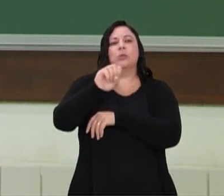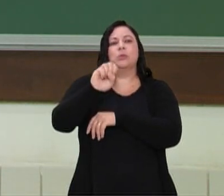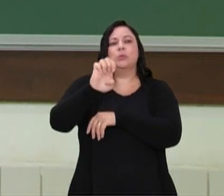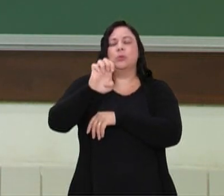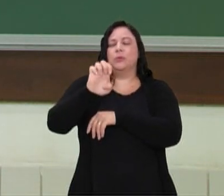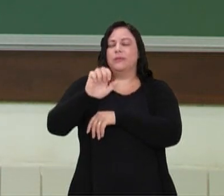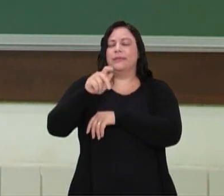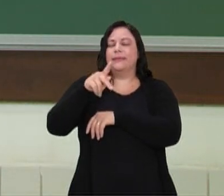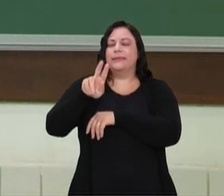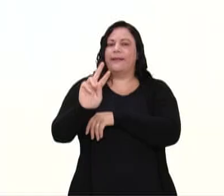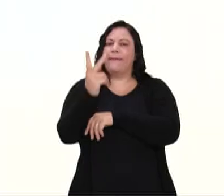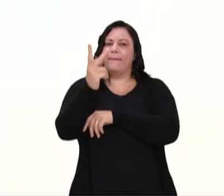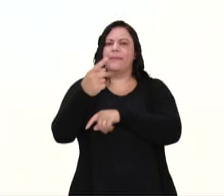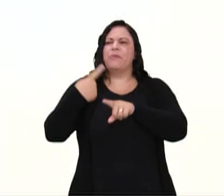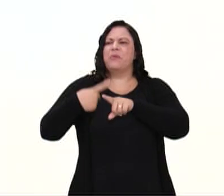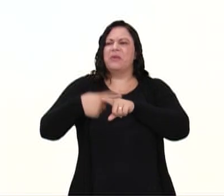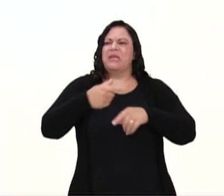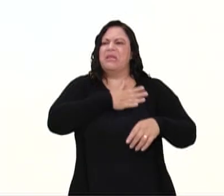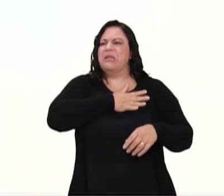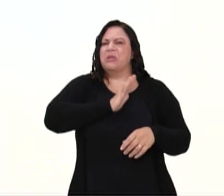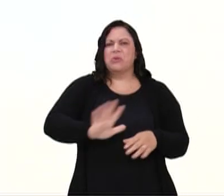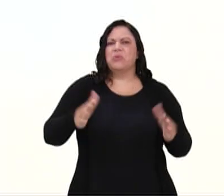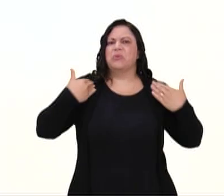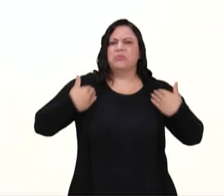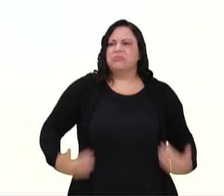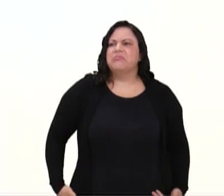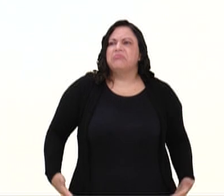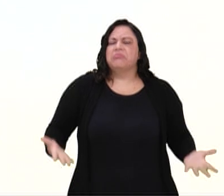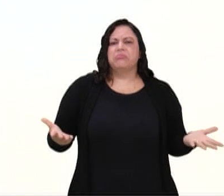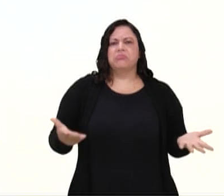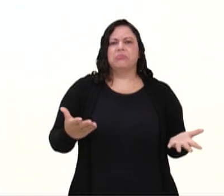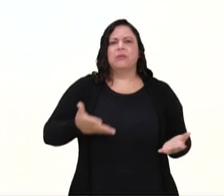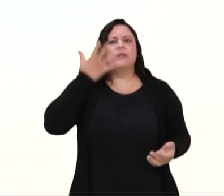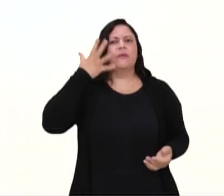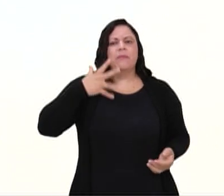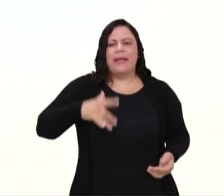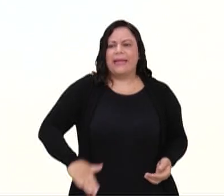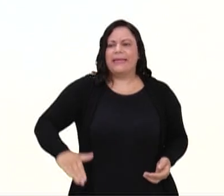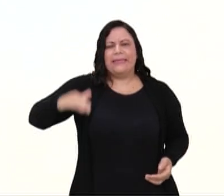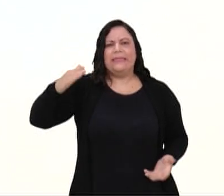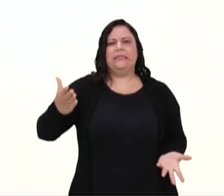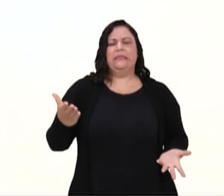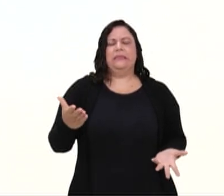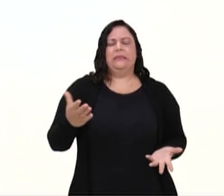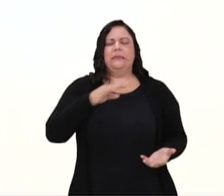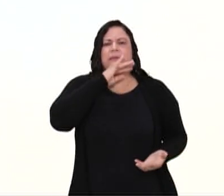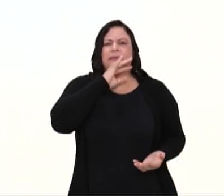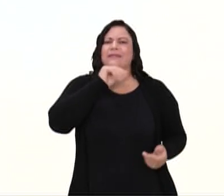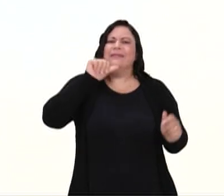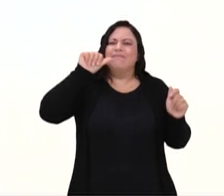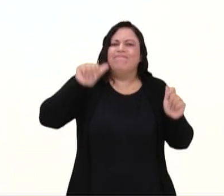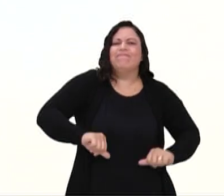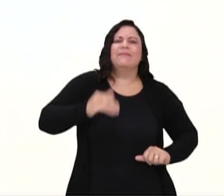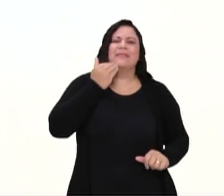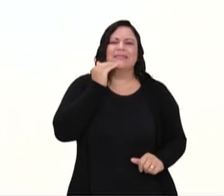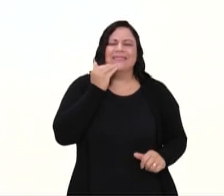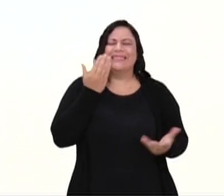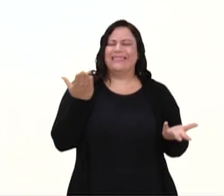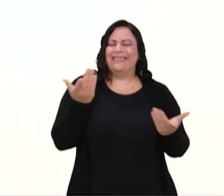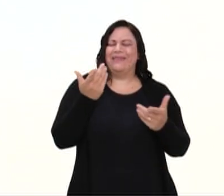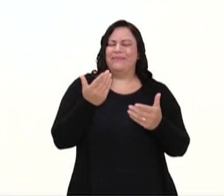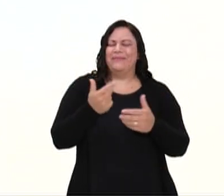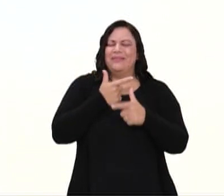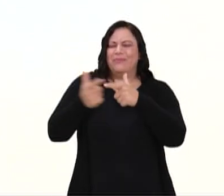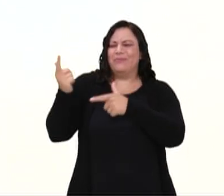gostava da condição física que ele tinha. Então, ele teve uma infância que ele era muito debilitado e ele foi em busca de